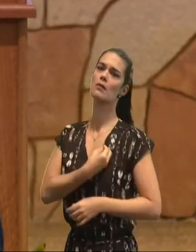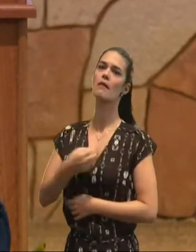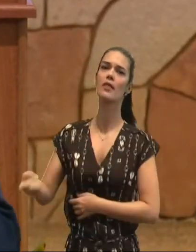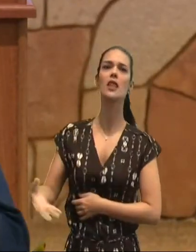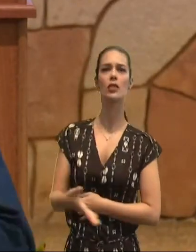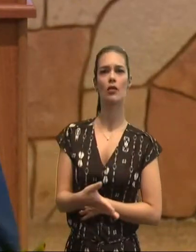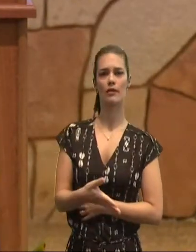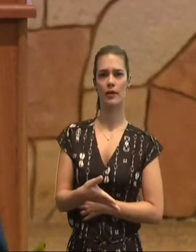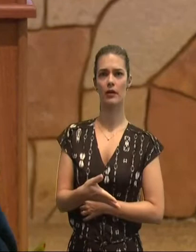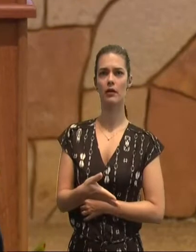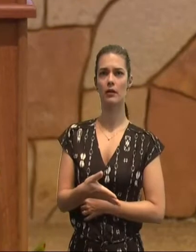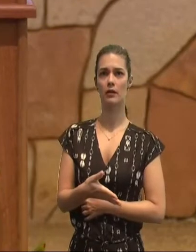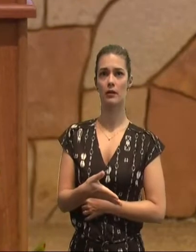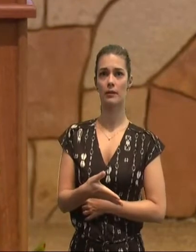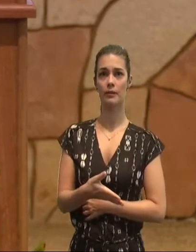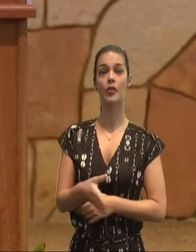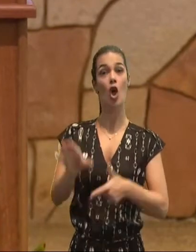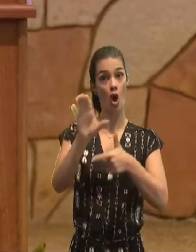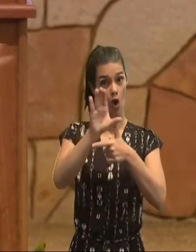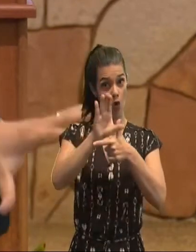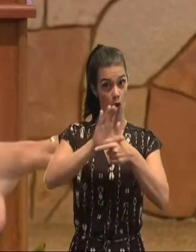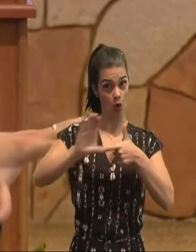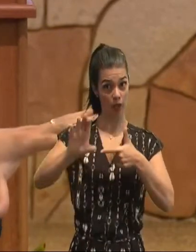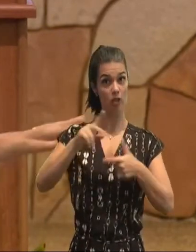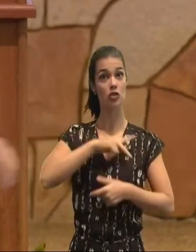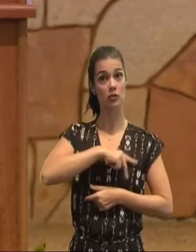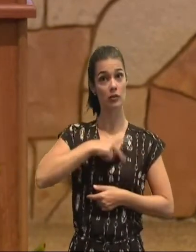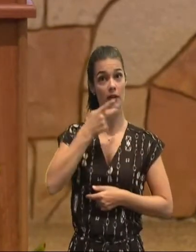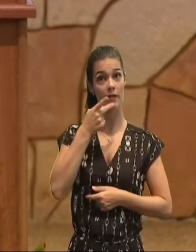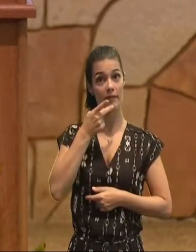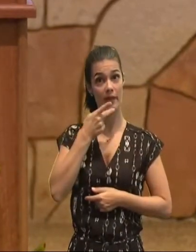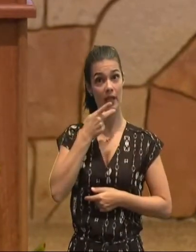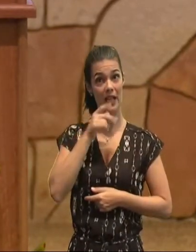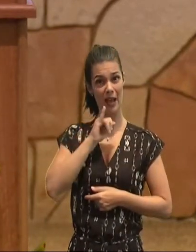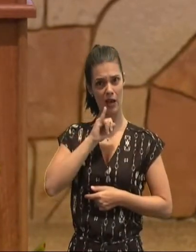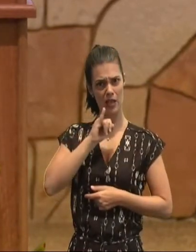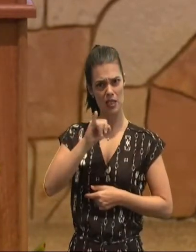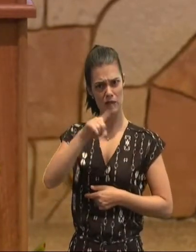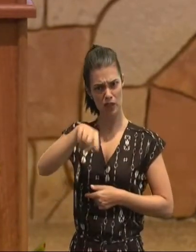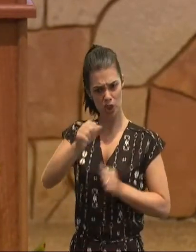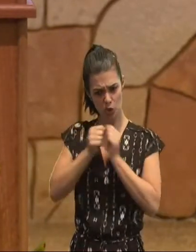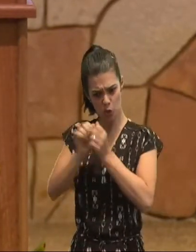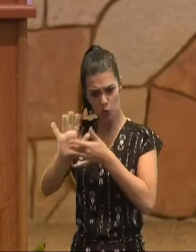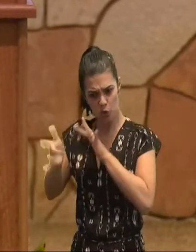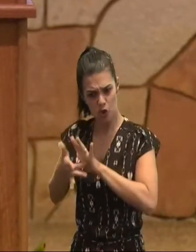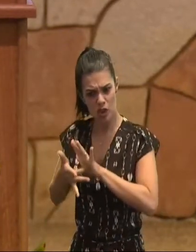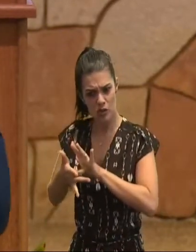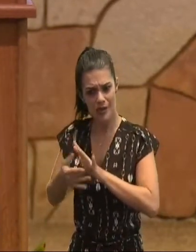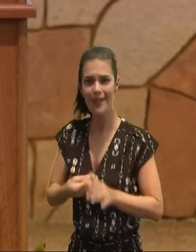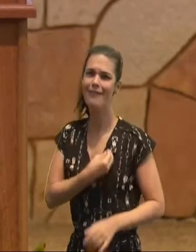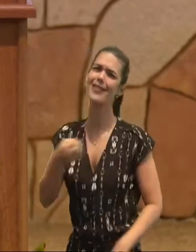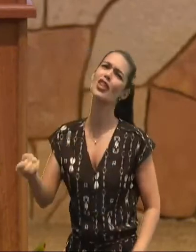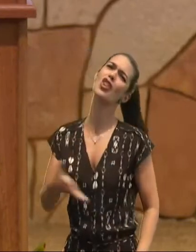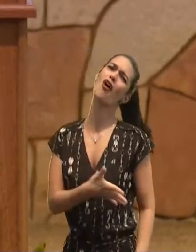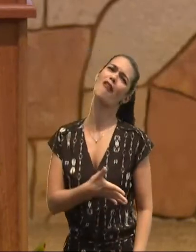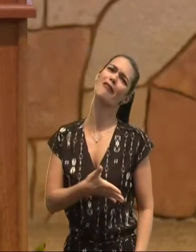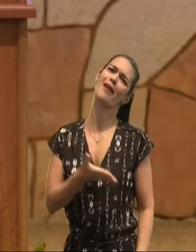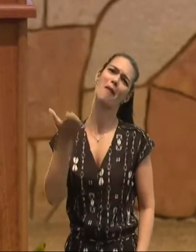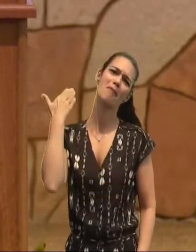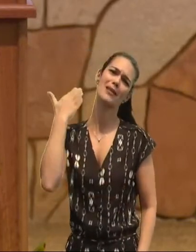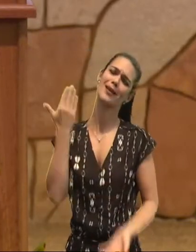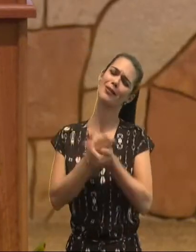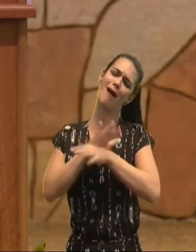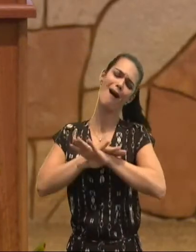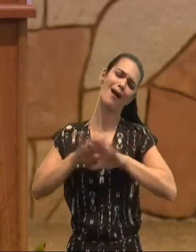porque como ele disse, lá em Coríntios, aquele que está em Cristo, nova criatura é, as coisas velhas, já passaram, tudo, se fez